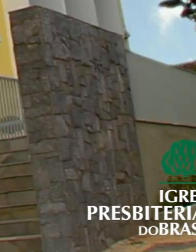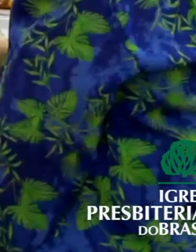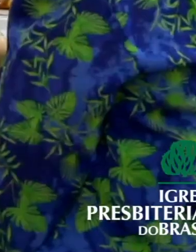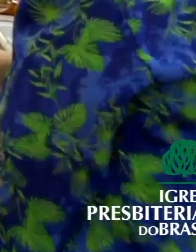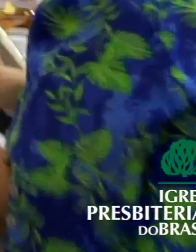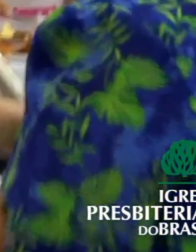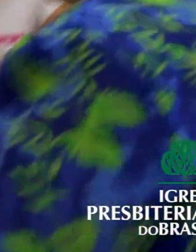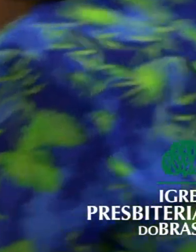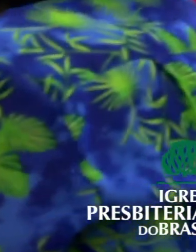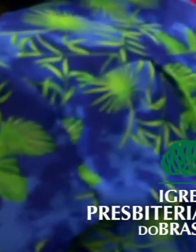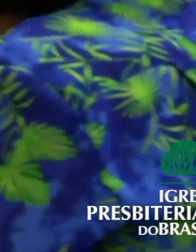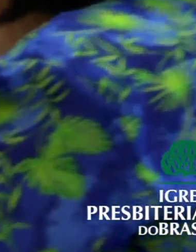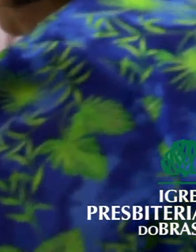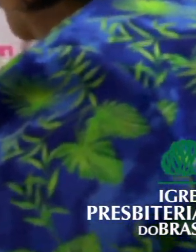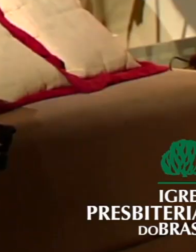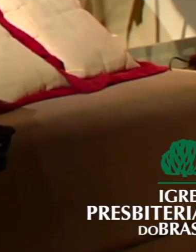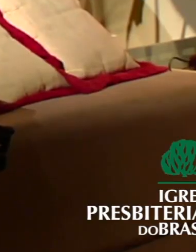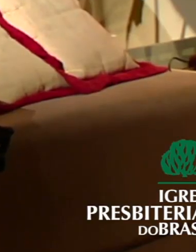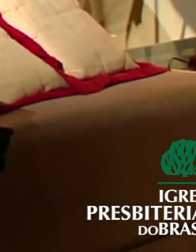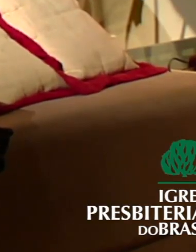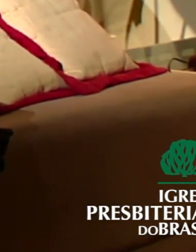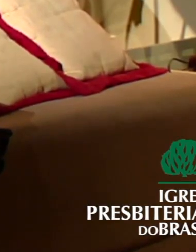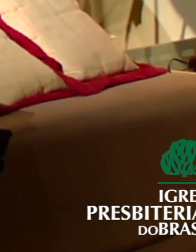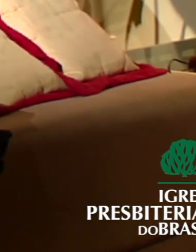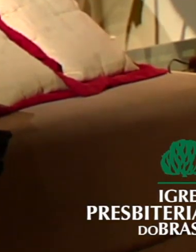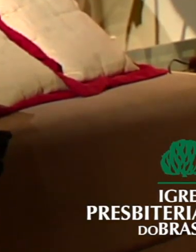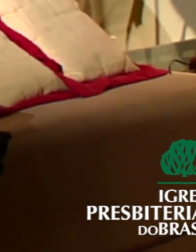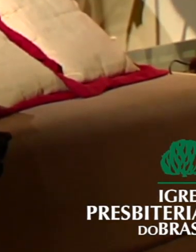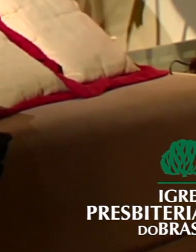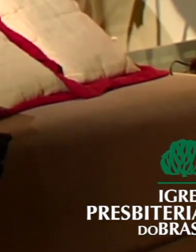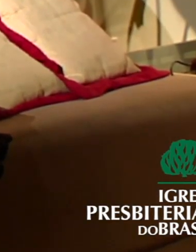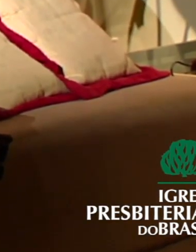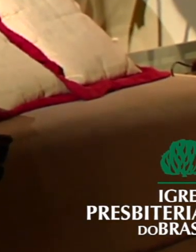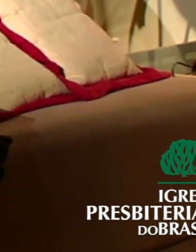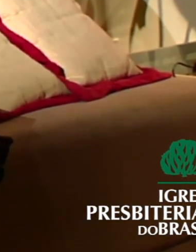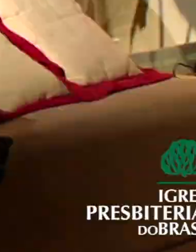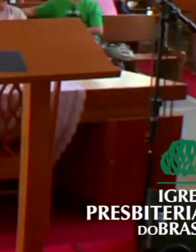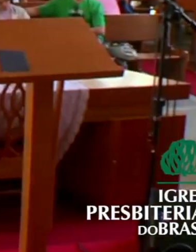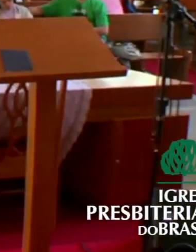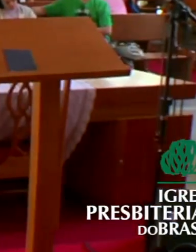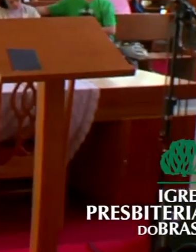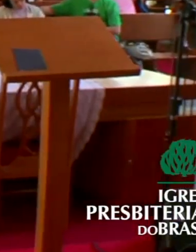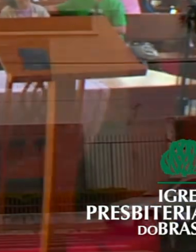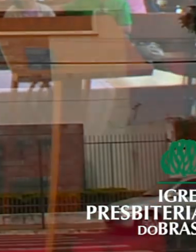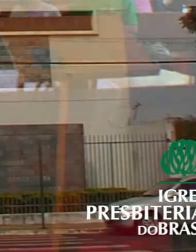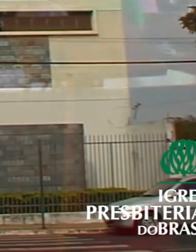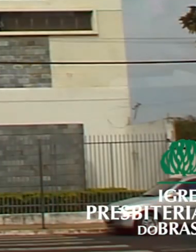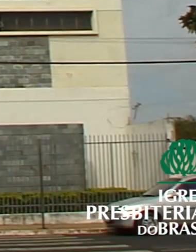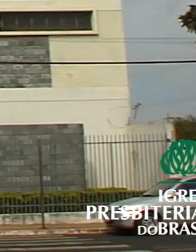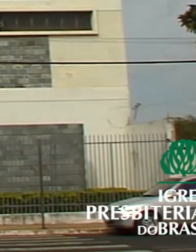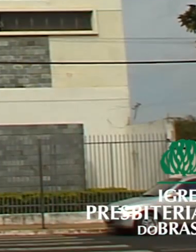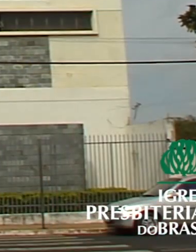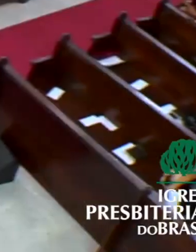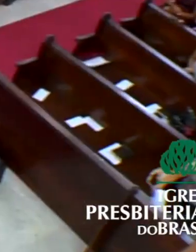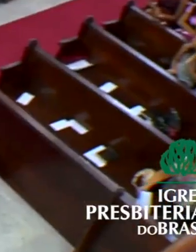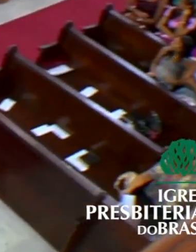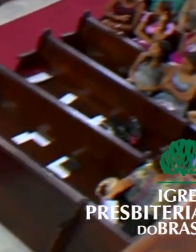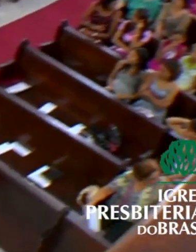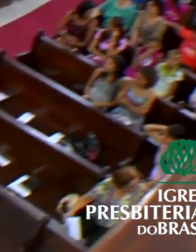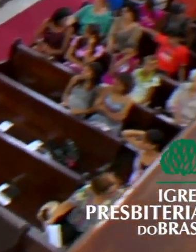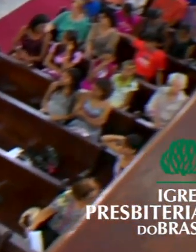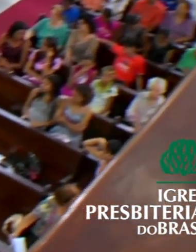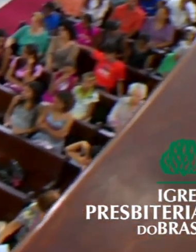missionário tem se tornado realidade. E a partir do seu compromisso com a integridade bíblica em uma perspectiva